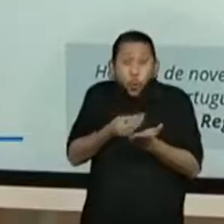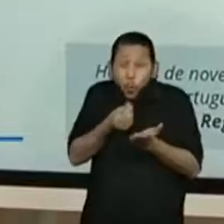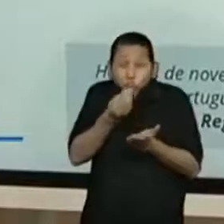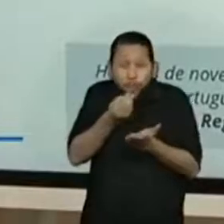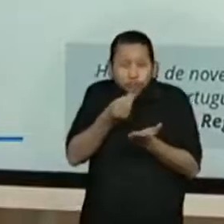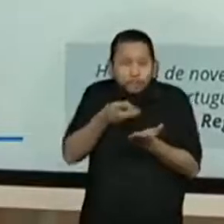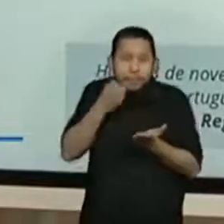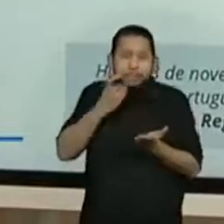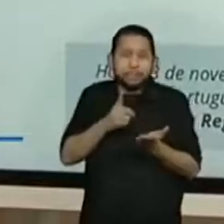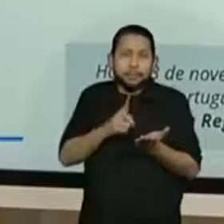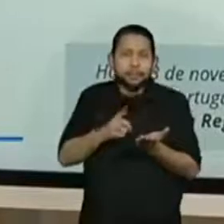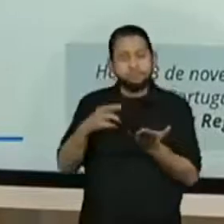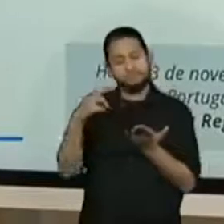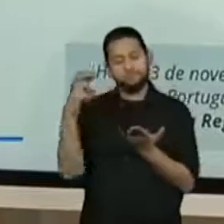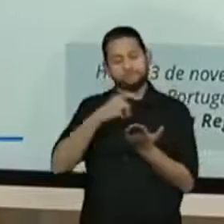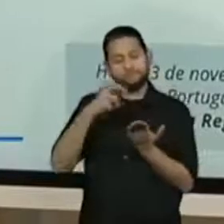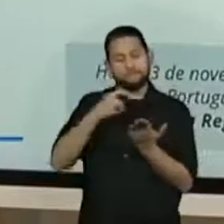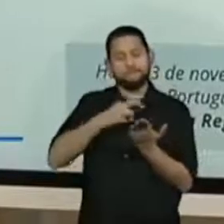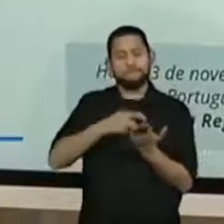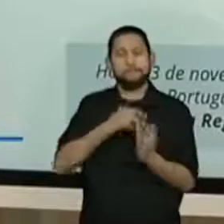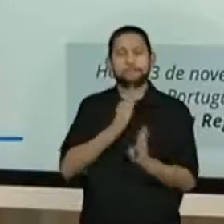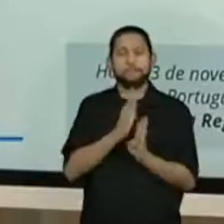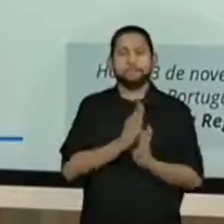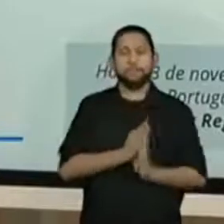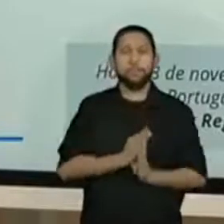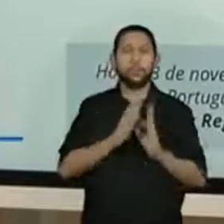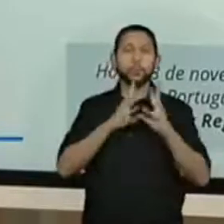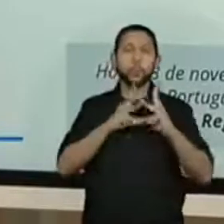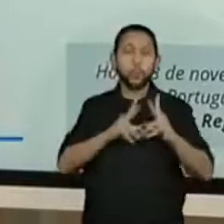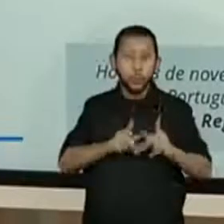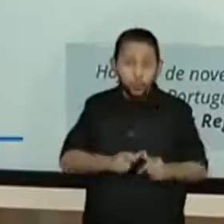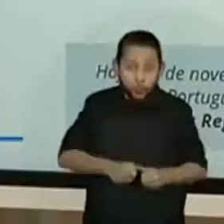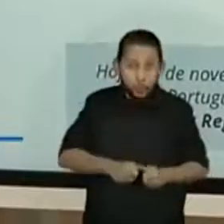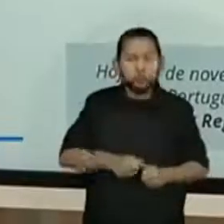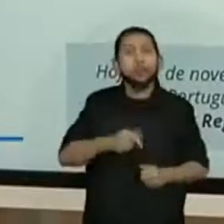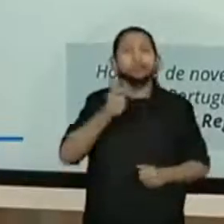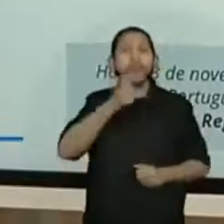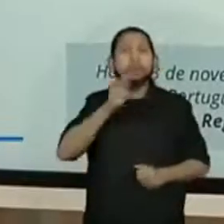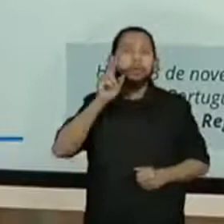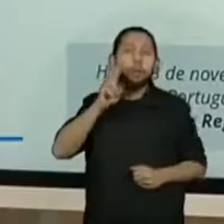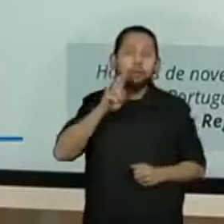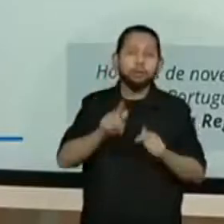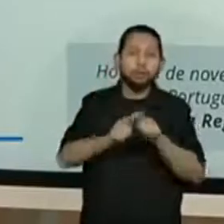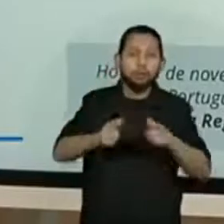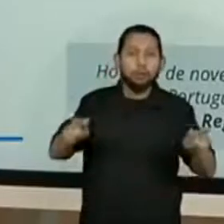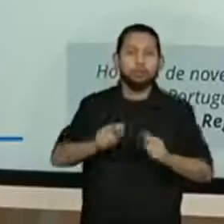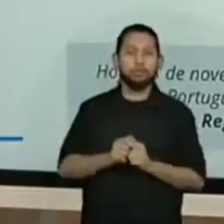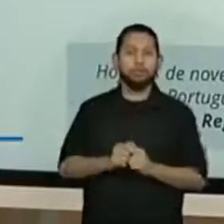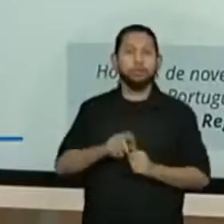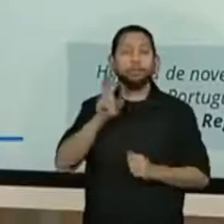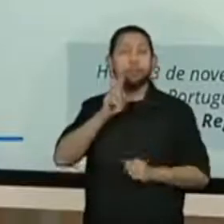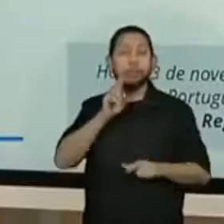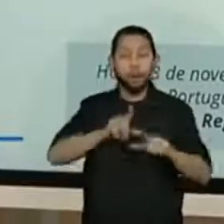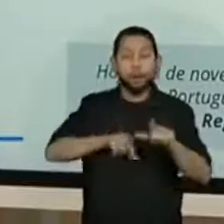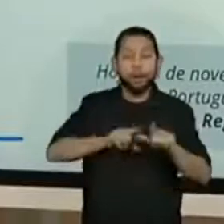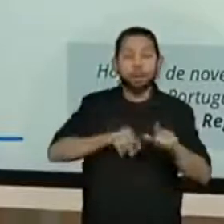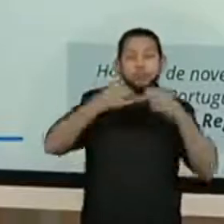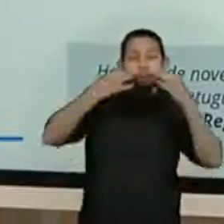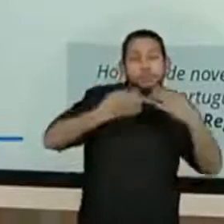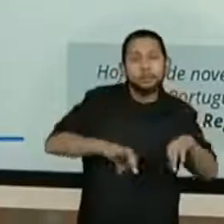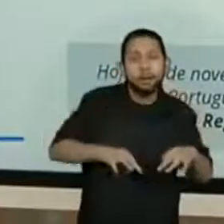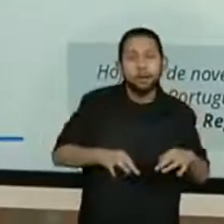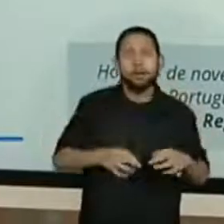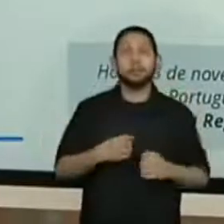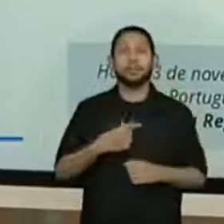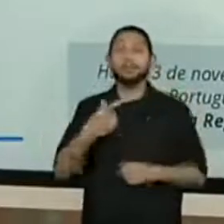forma que a gente aprende, a gente retoma a gramática, retoma a ortografia, os elementos de coerência,